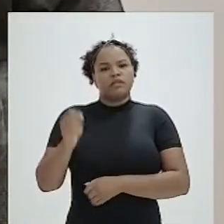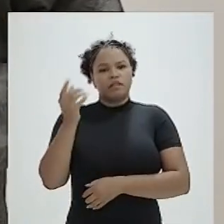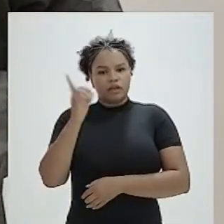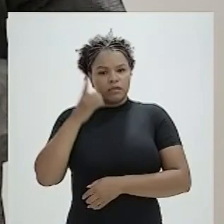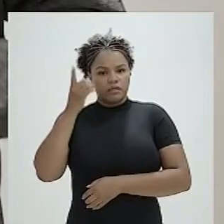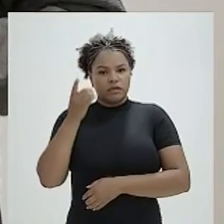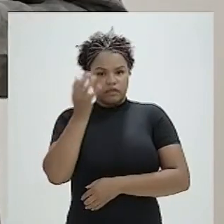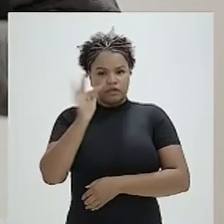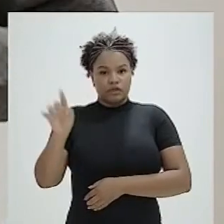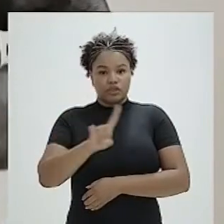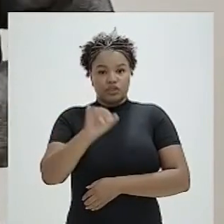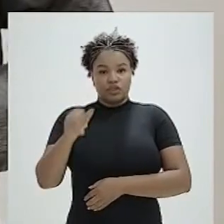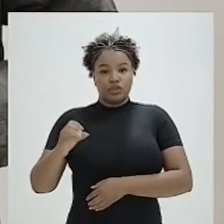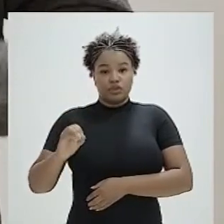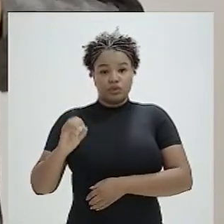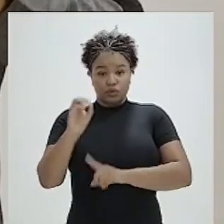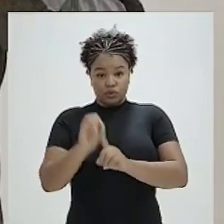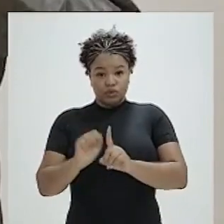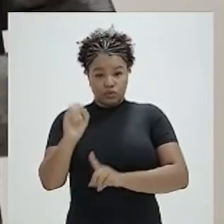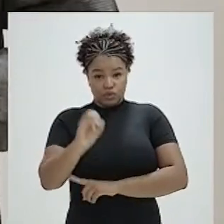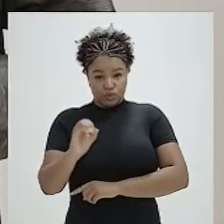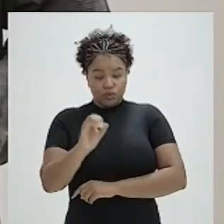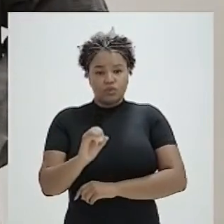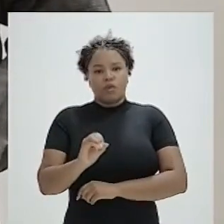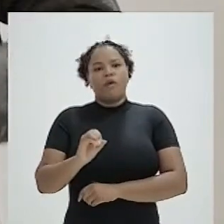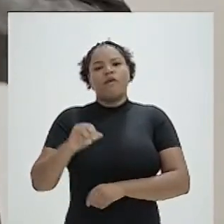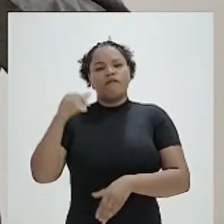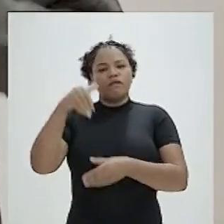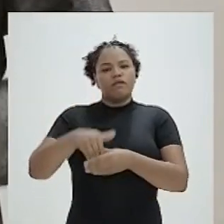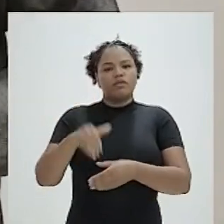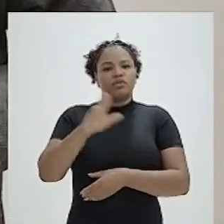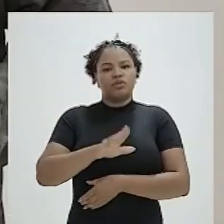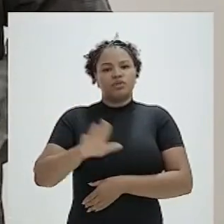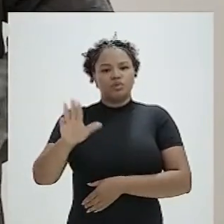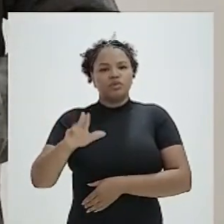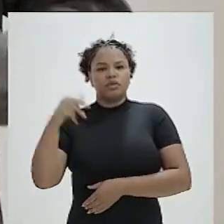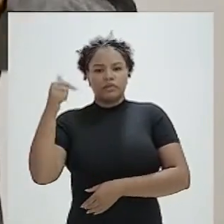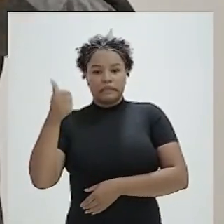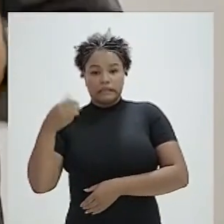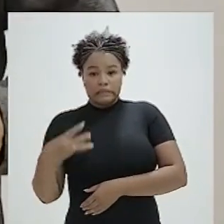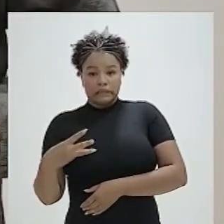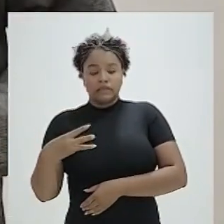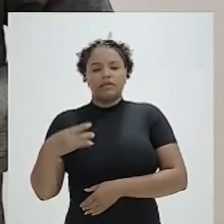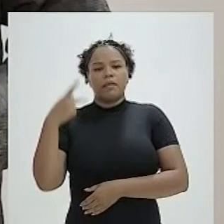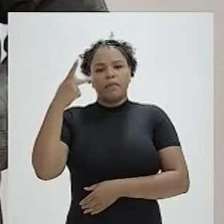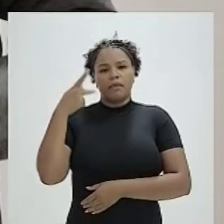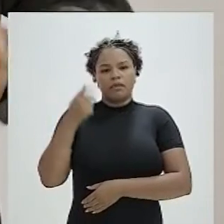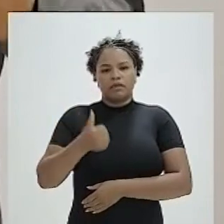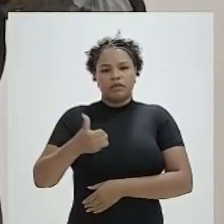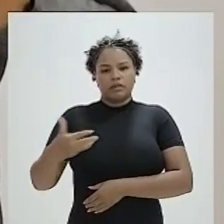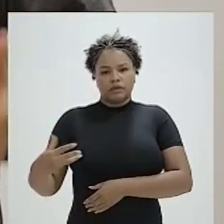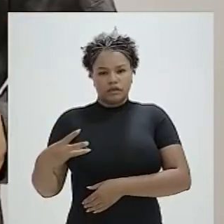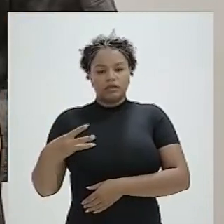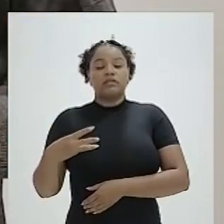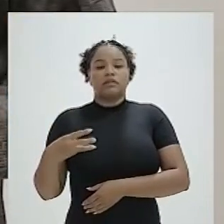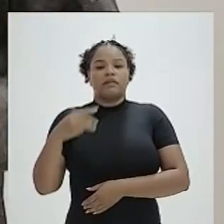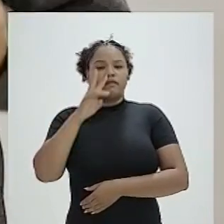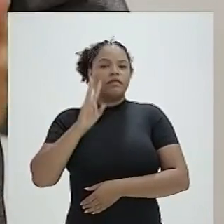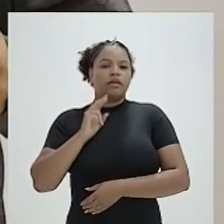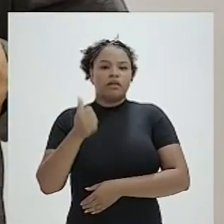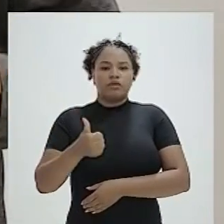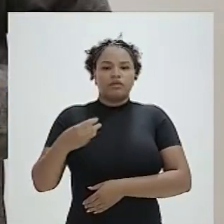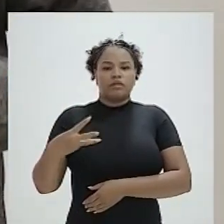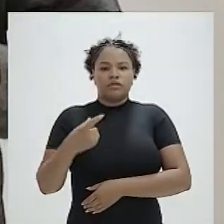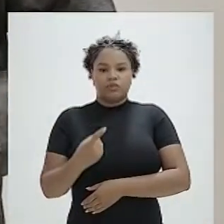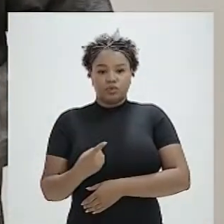No dia 2 de outubro Vote Lula 13 Paulo Mourão 13 Vilela 131 E deputado federal Zé